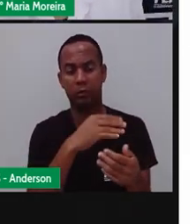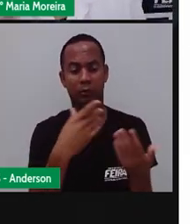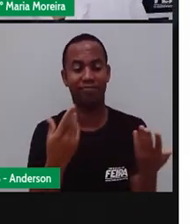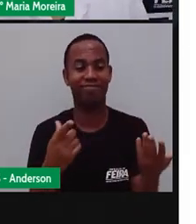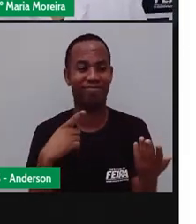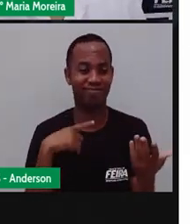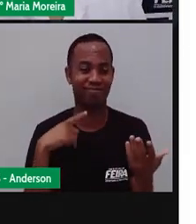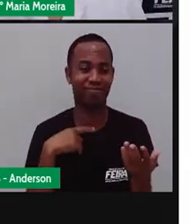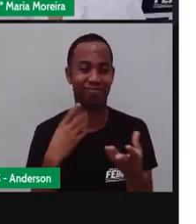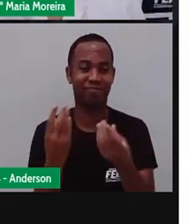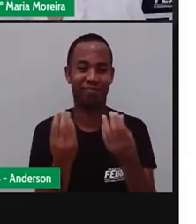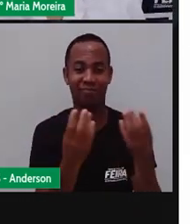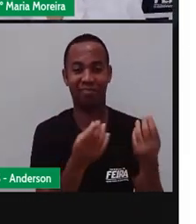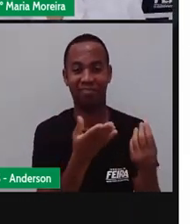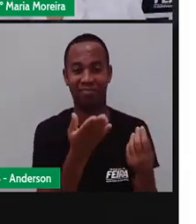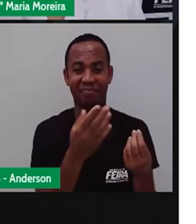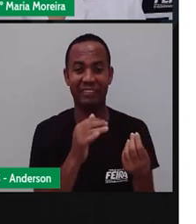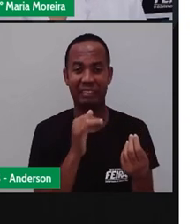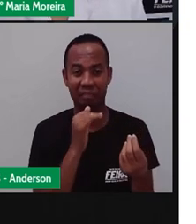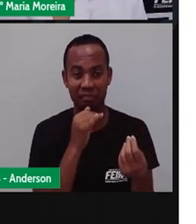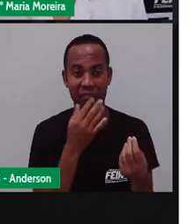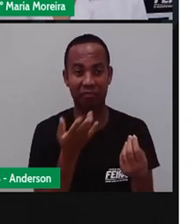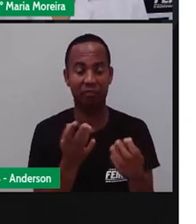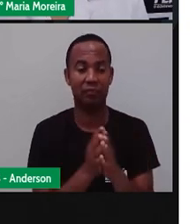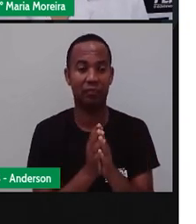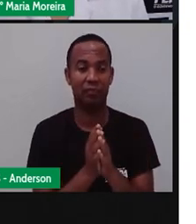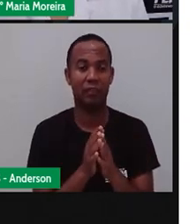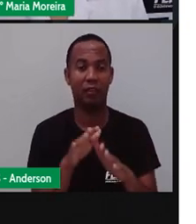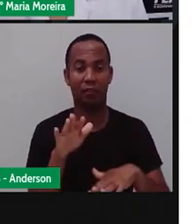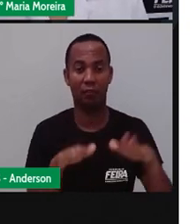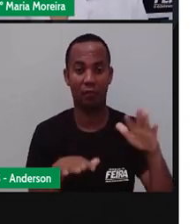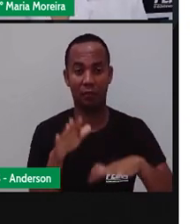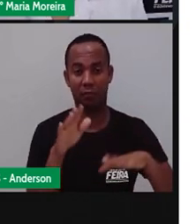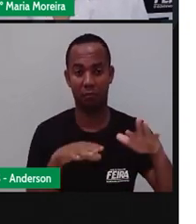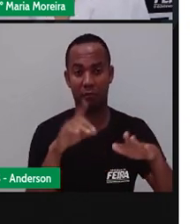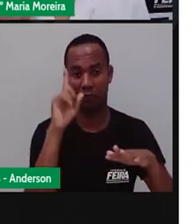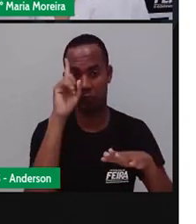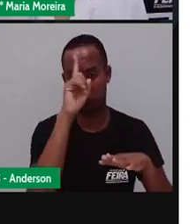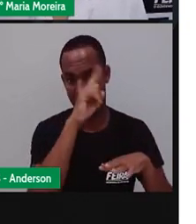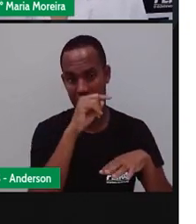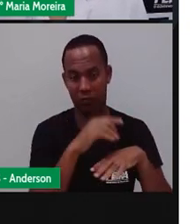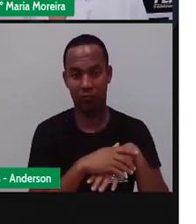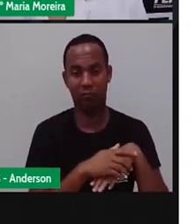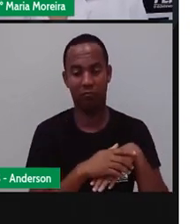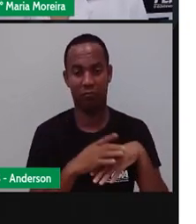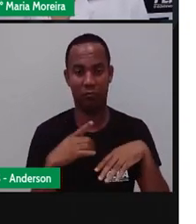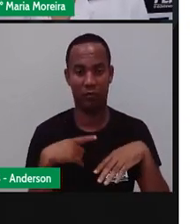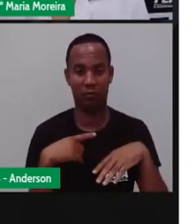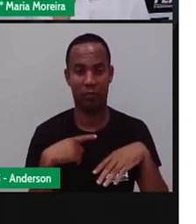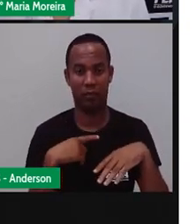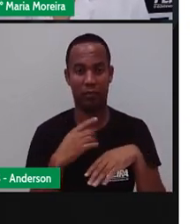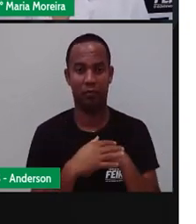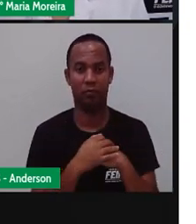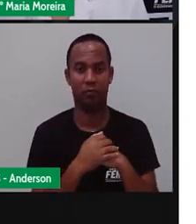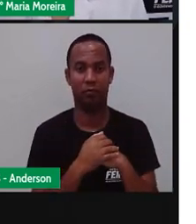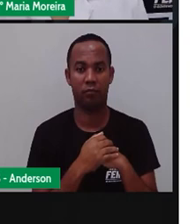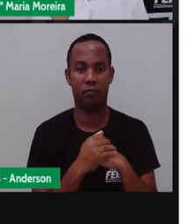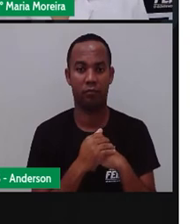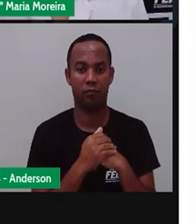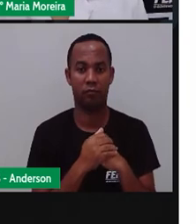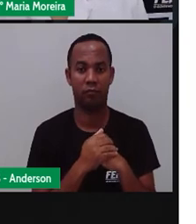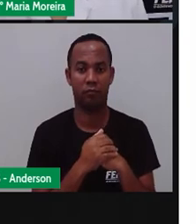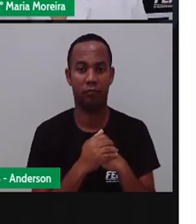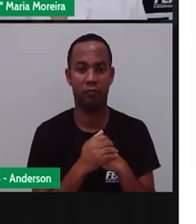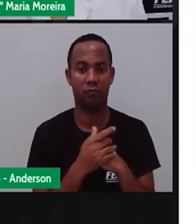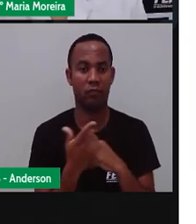de rua e morando aonde? Na rua, né? E passam alguns dias em abrigos e pessoas que moram em barracos também, porque